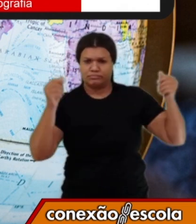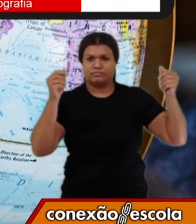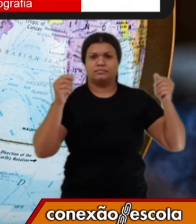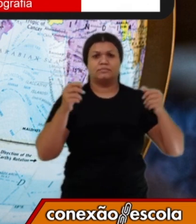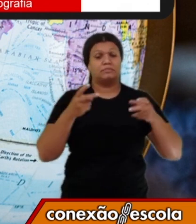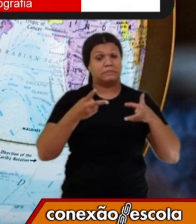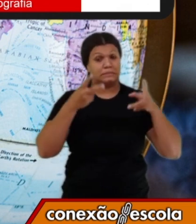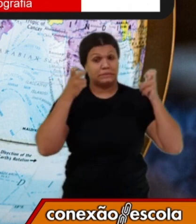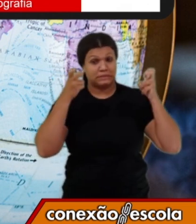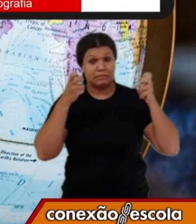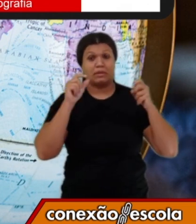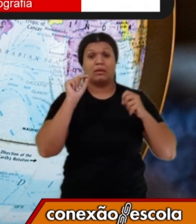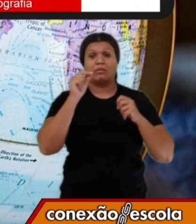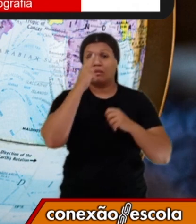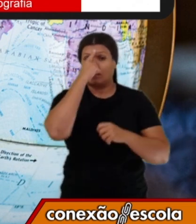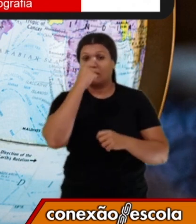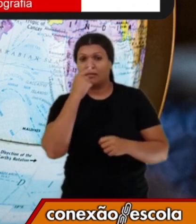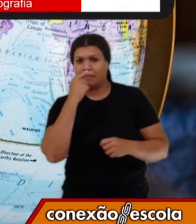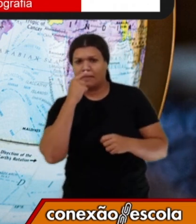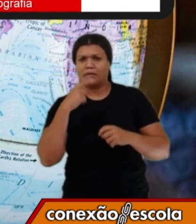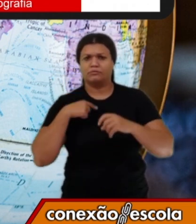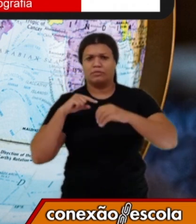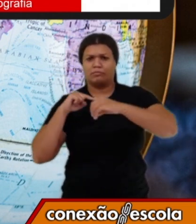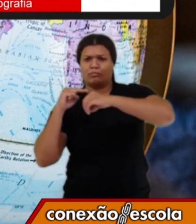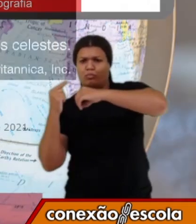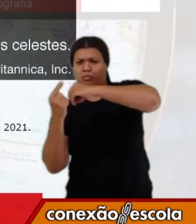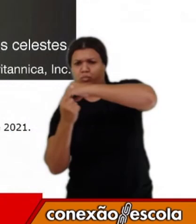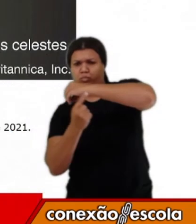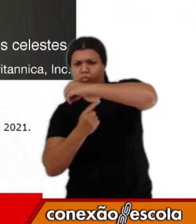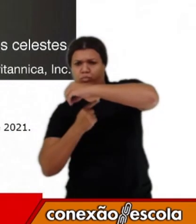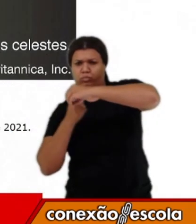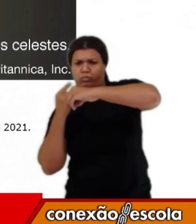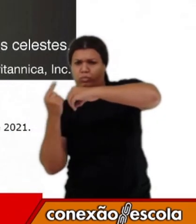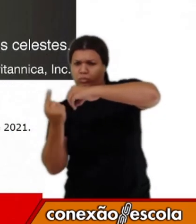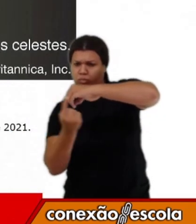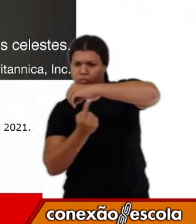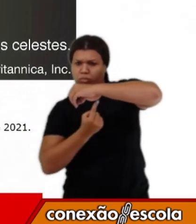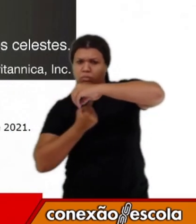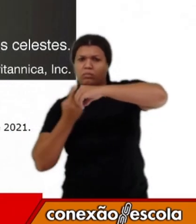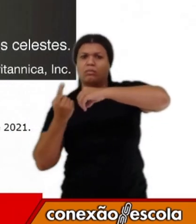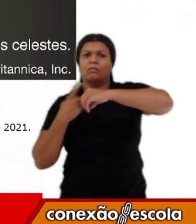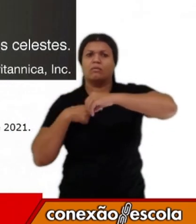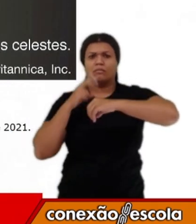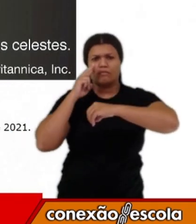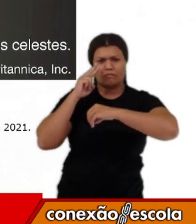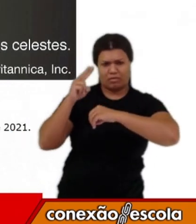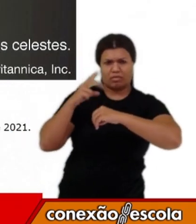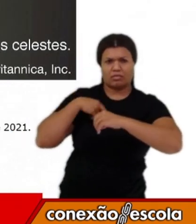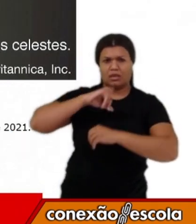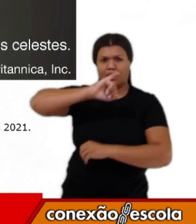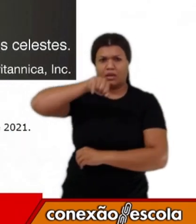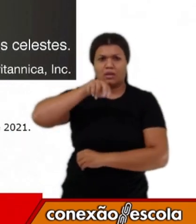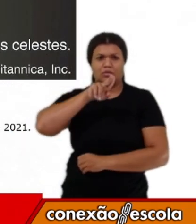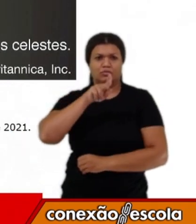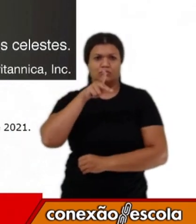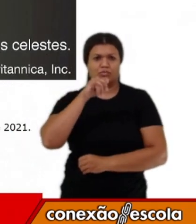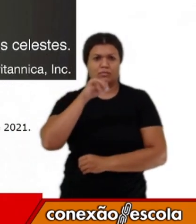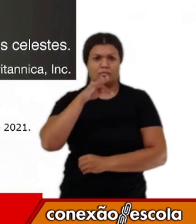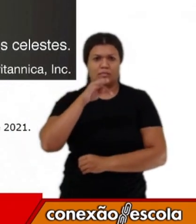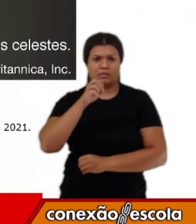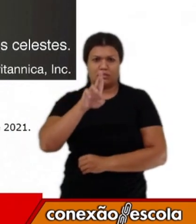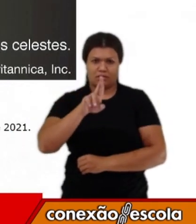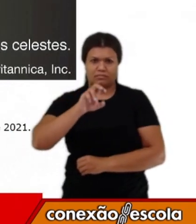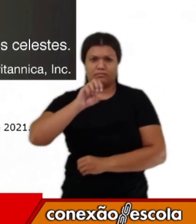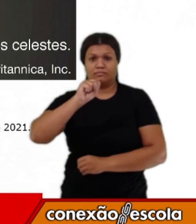os anéis em volta de Júpiter, Saturno, Urano e Netuno.